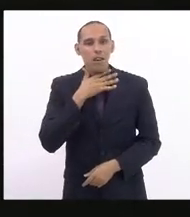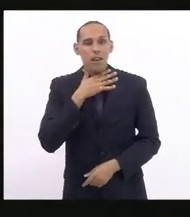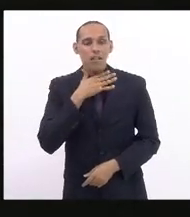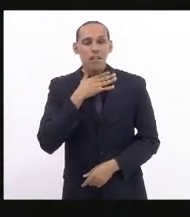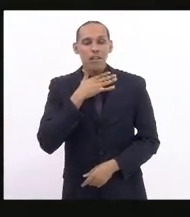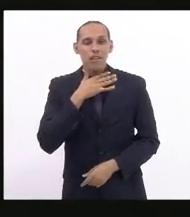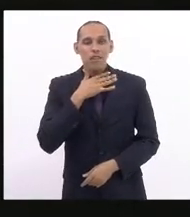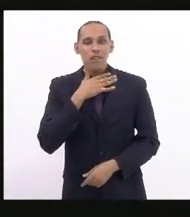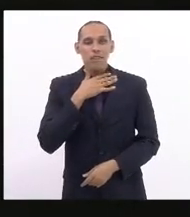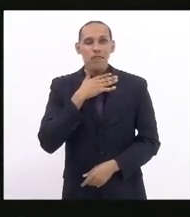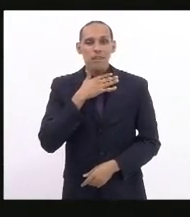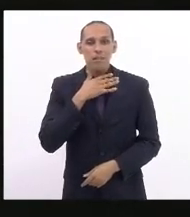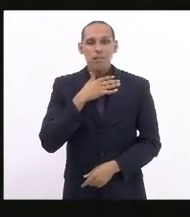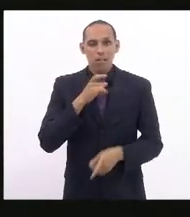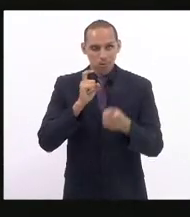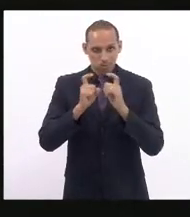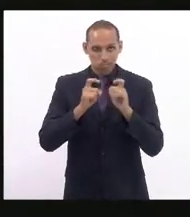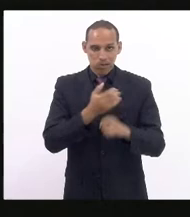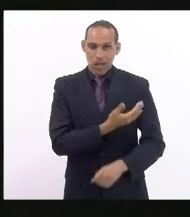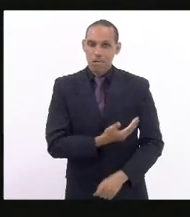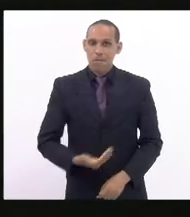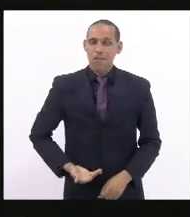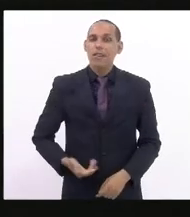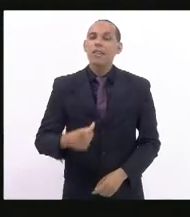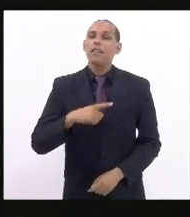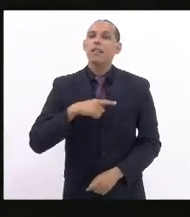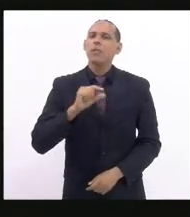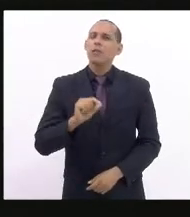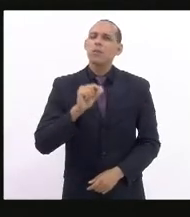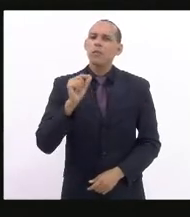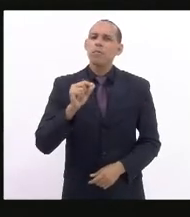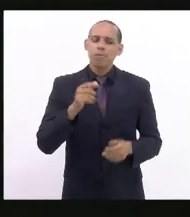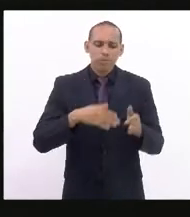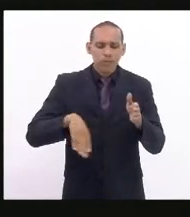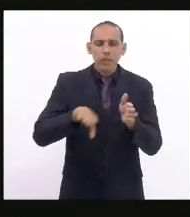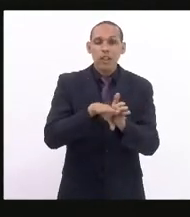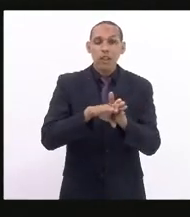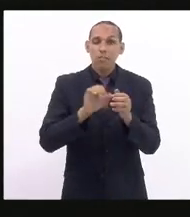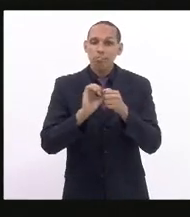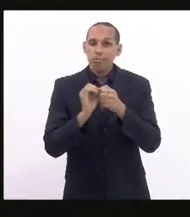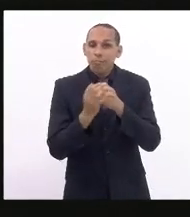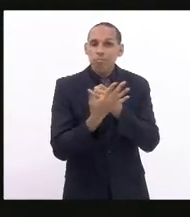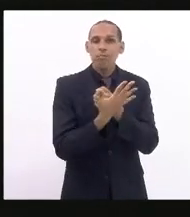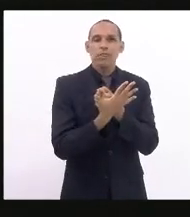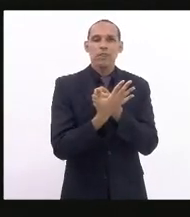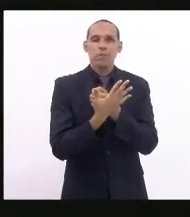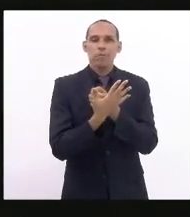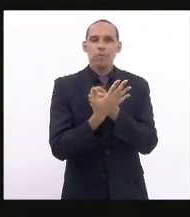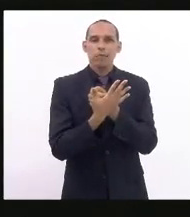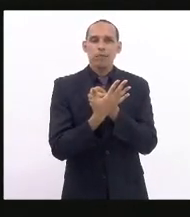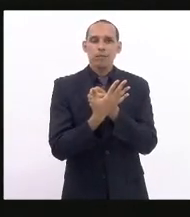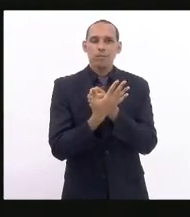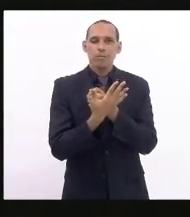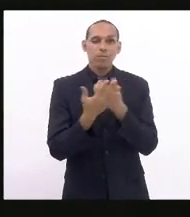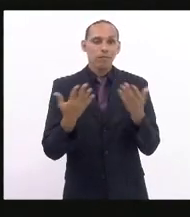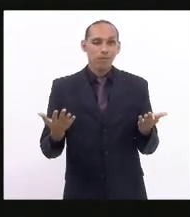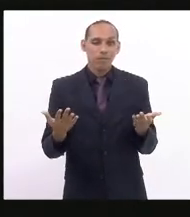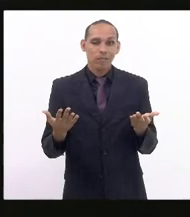E lá naquela audiência pública que tratou da chegada da Covid-19, a nossa